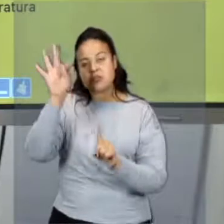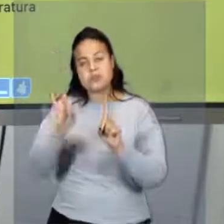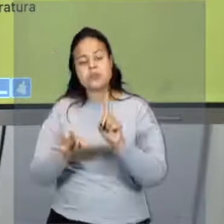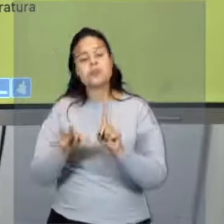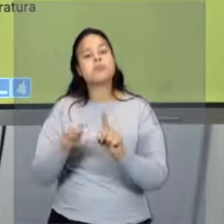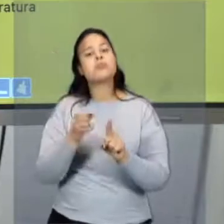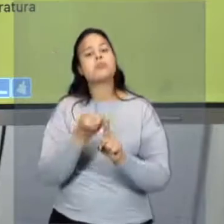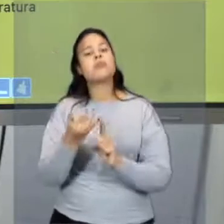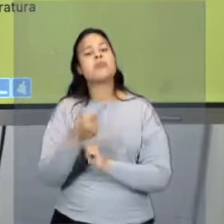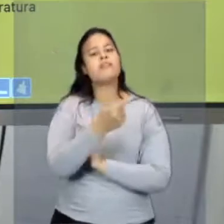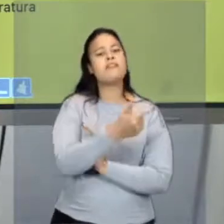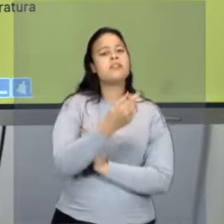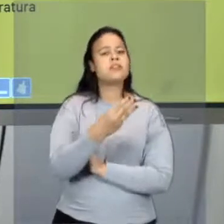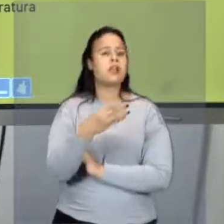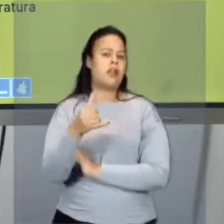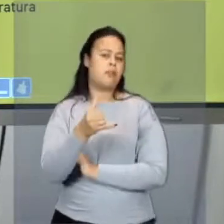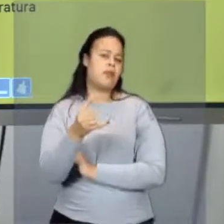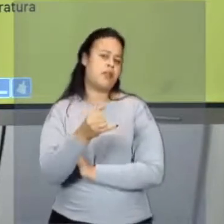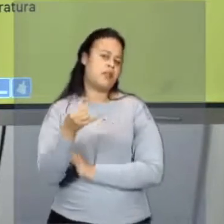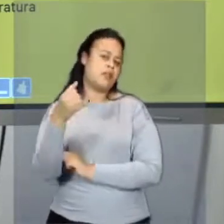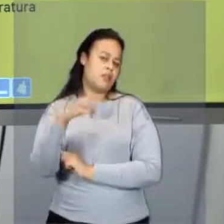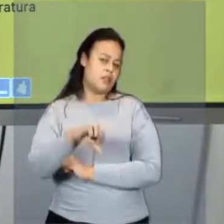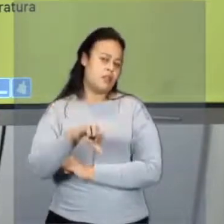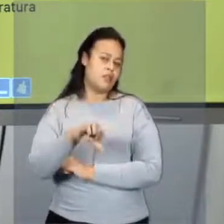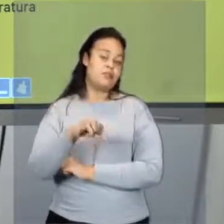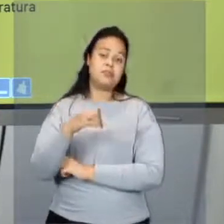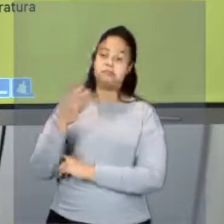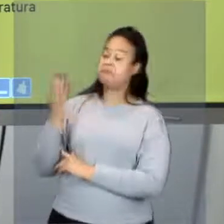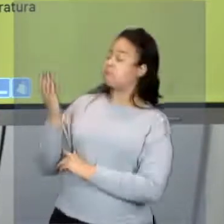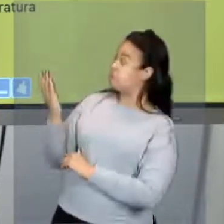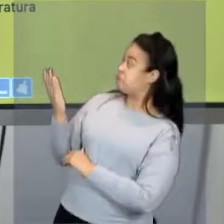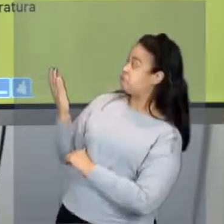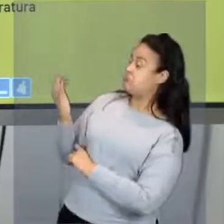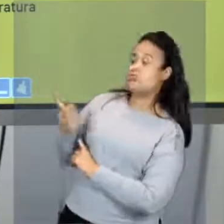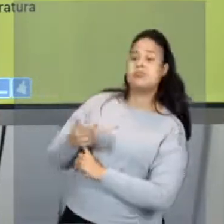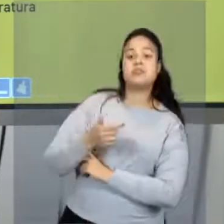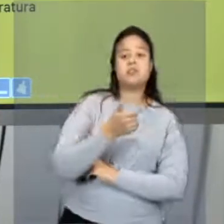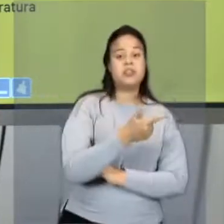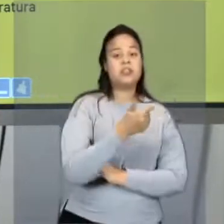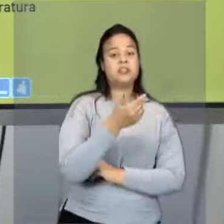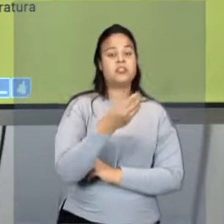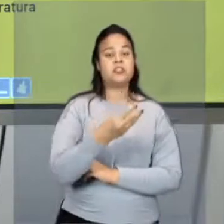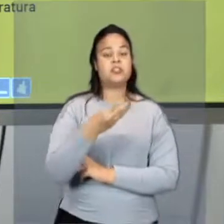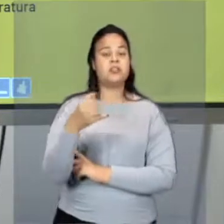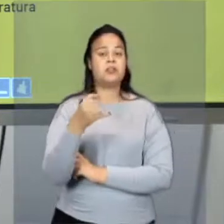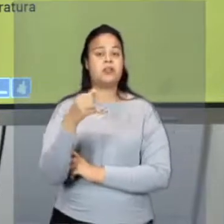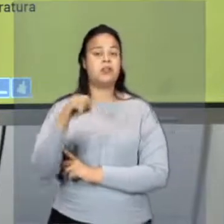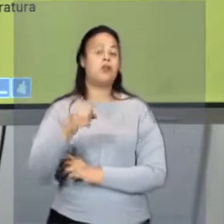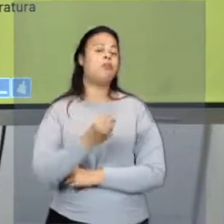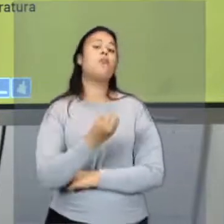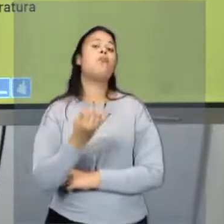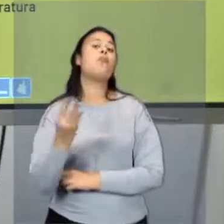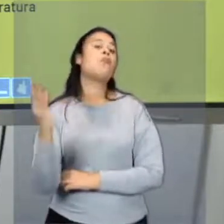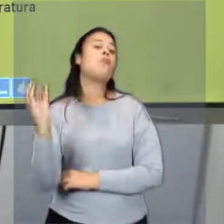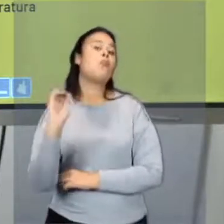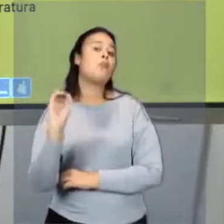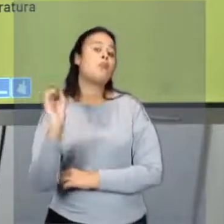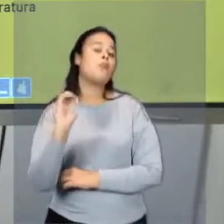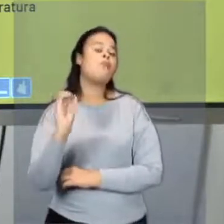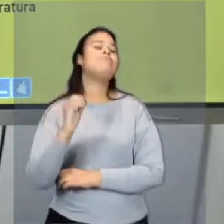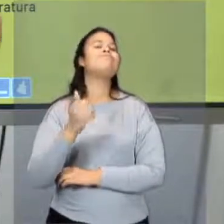23 menos 9. Não é isso aí? E 23 menos 9 dá um total de quantos graus?